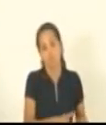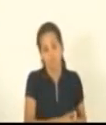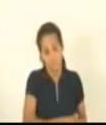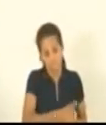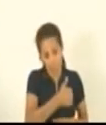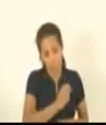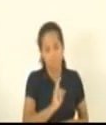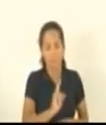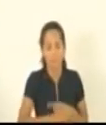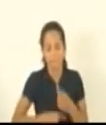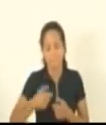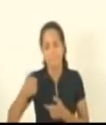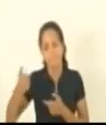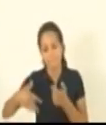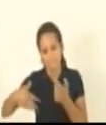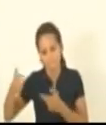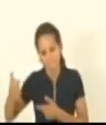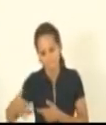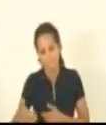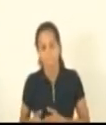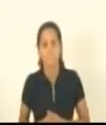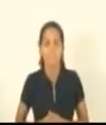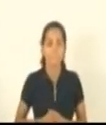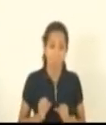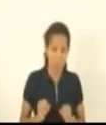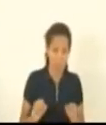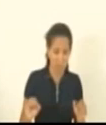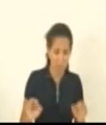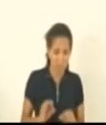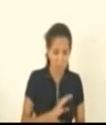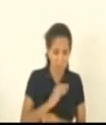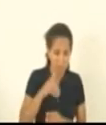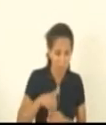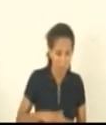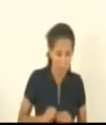vai poder justificar. Podemos finalizar, então, a votação?